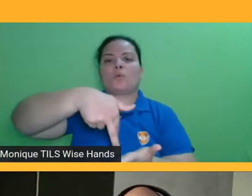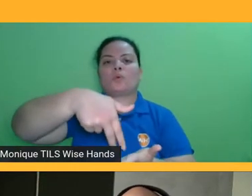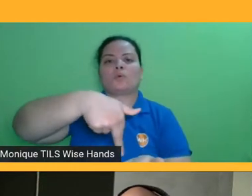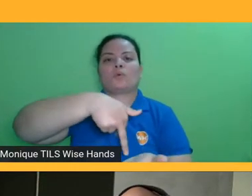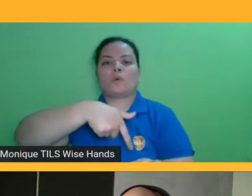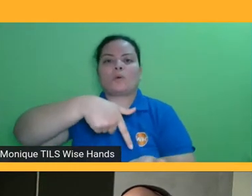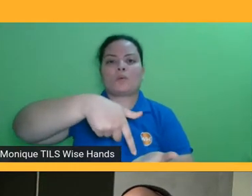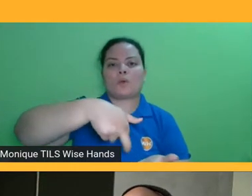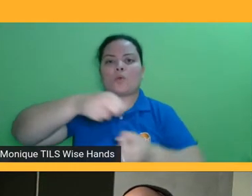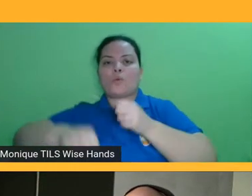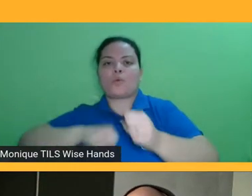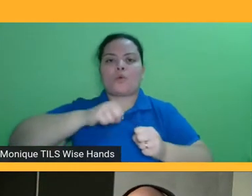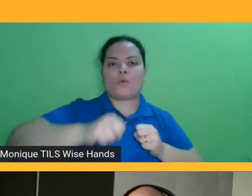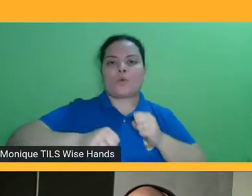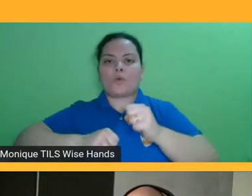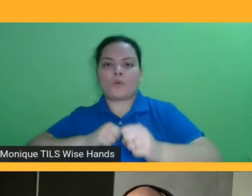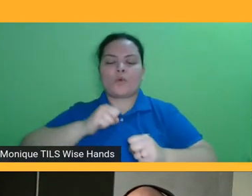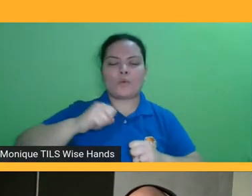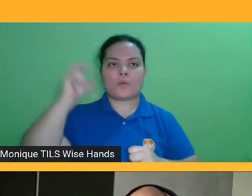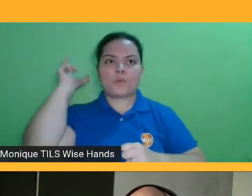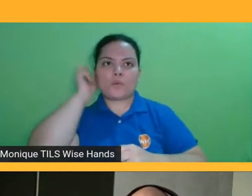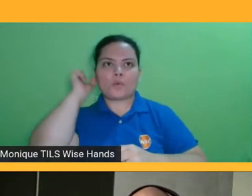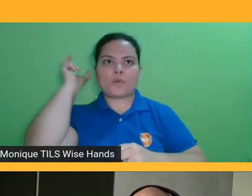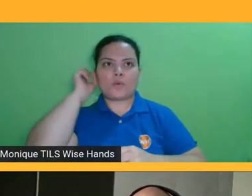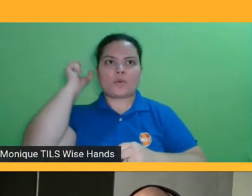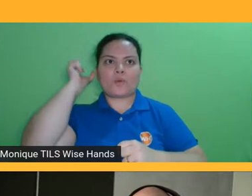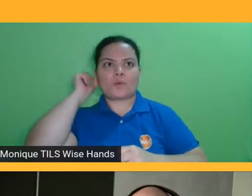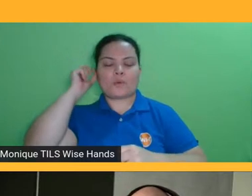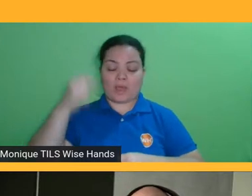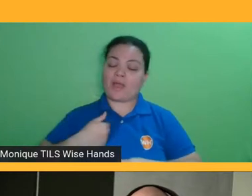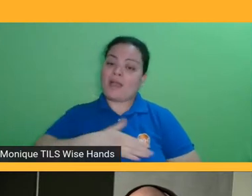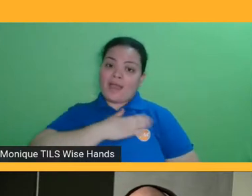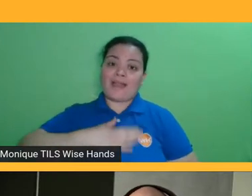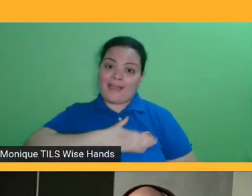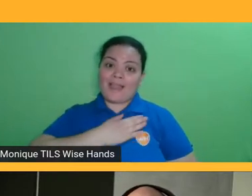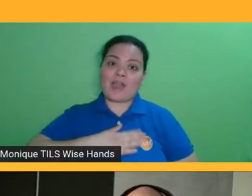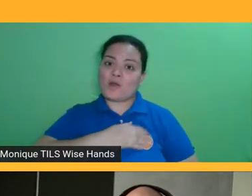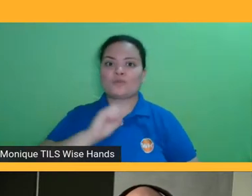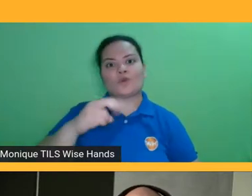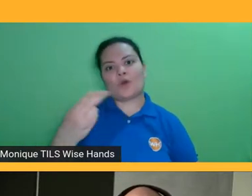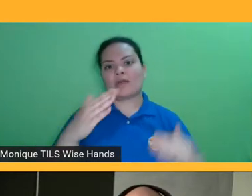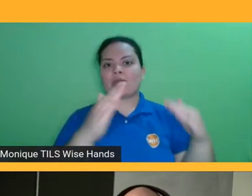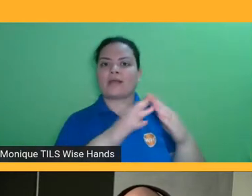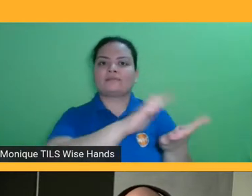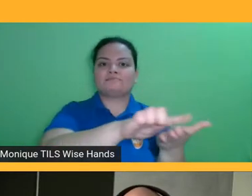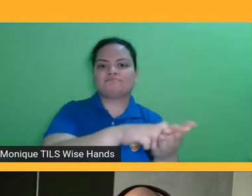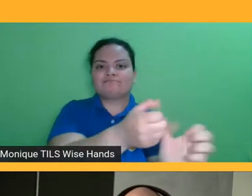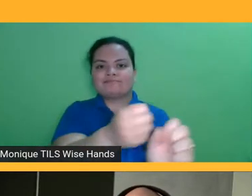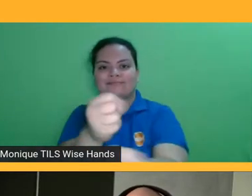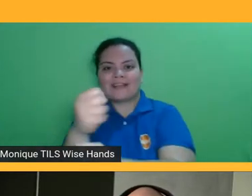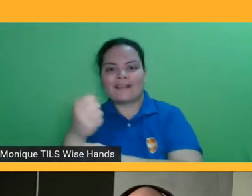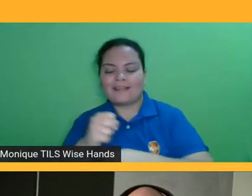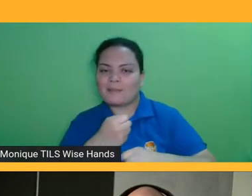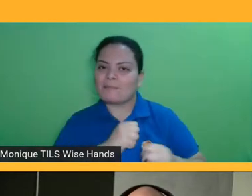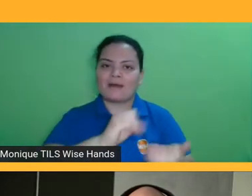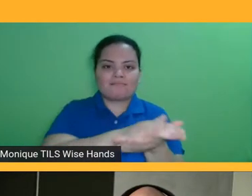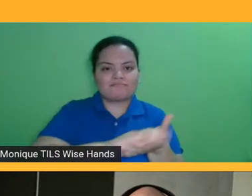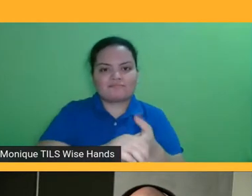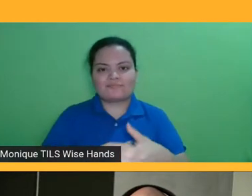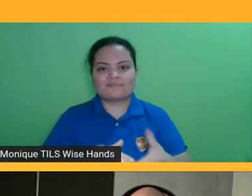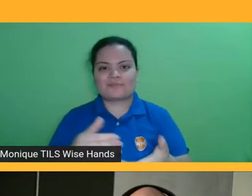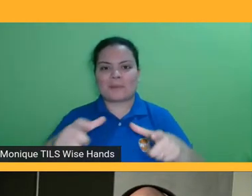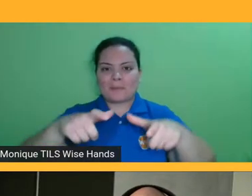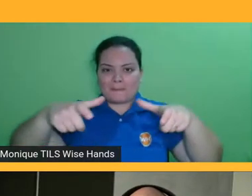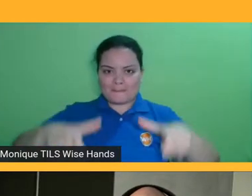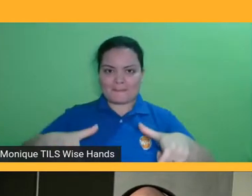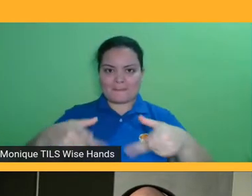todo mundo normalmente fala, podcasts e livros e tal, eu gosto muito dessa coisa de fazer duas coisas ao mesmo tempo, então eu acho que